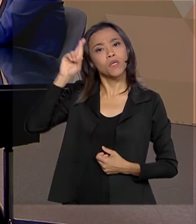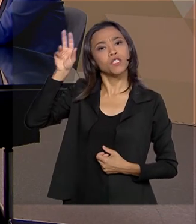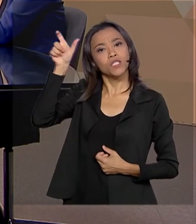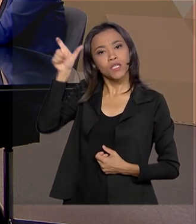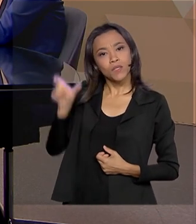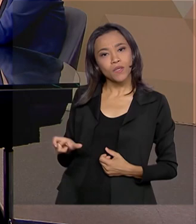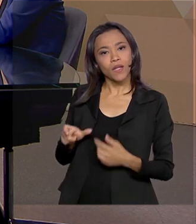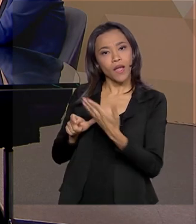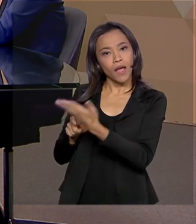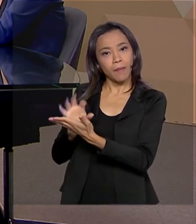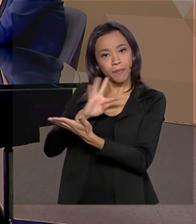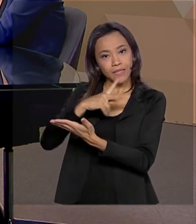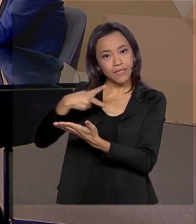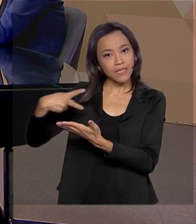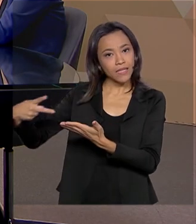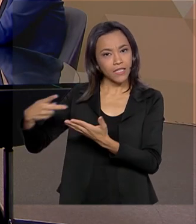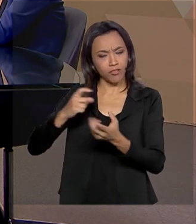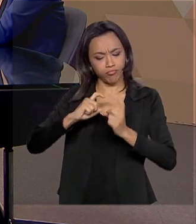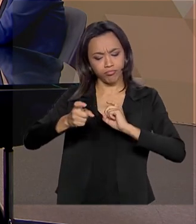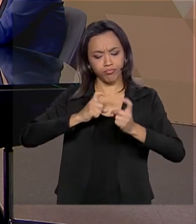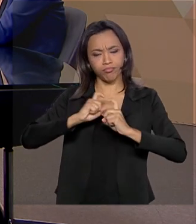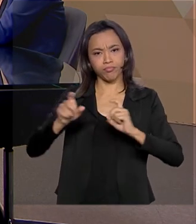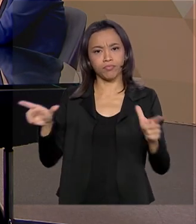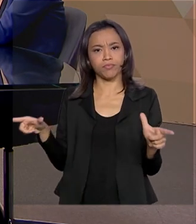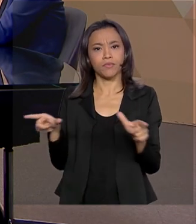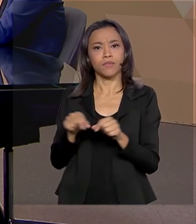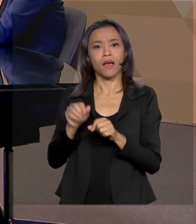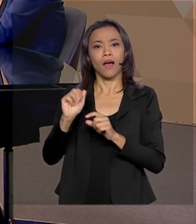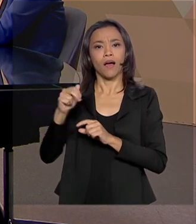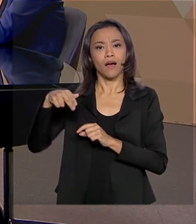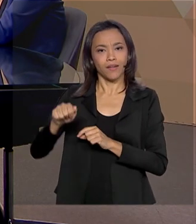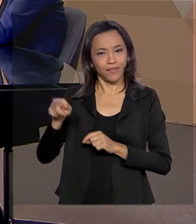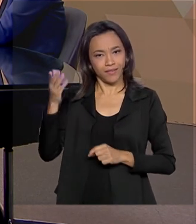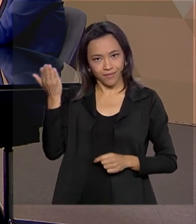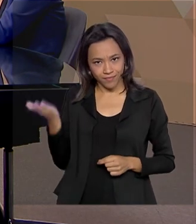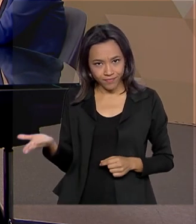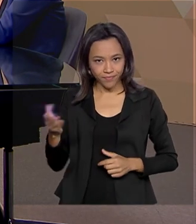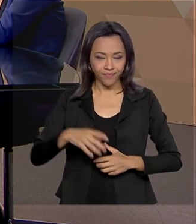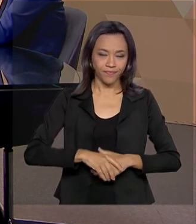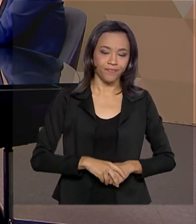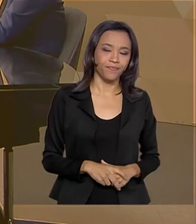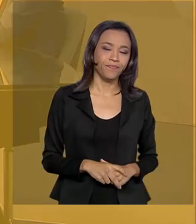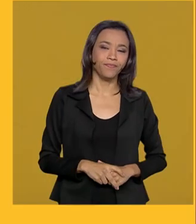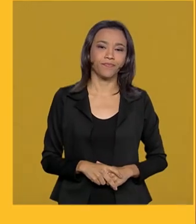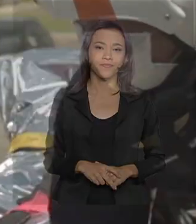-presidente da Agência Nacional de Águas, aqui no Brasil, em pauta, Cristiane Dias.